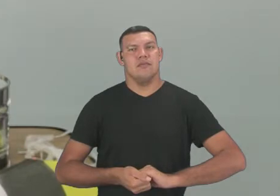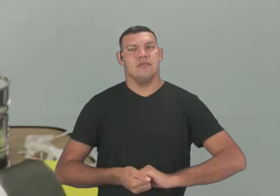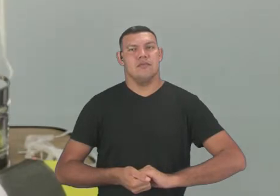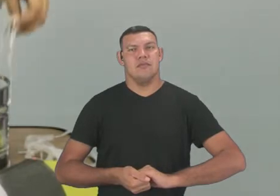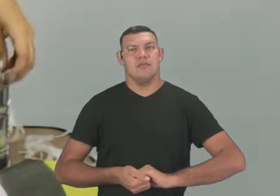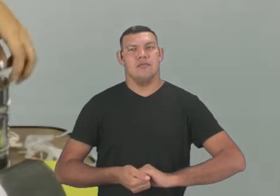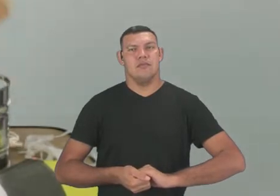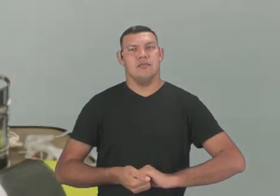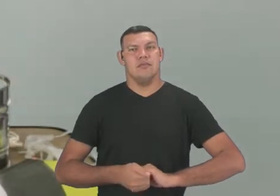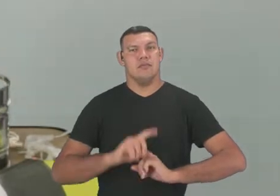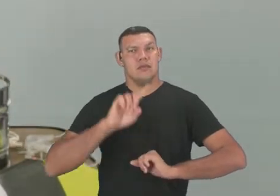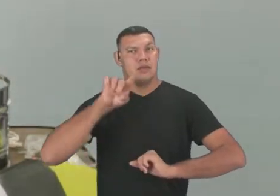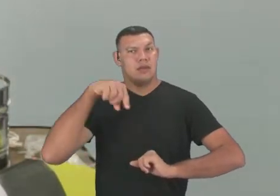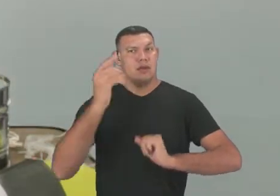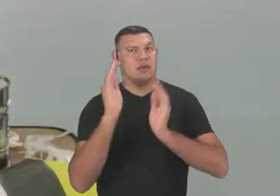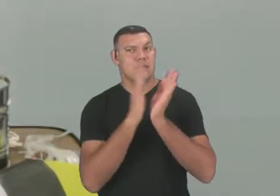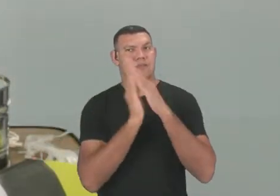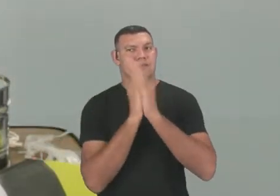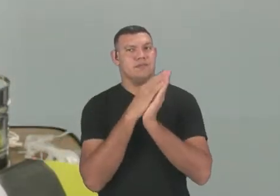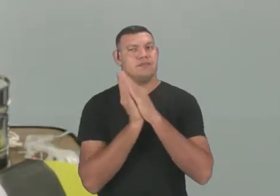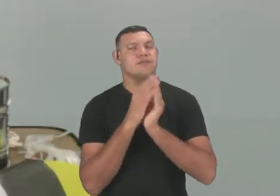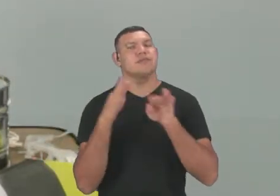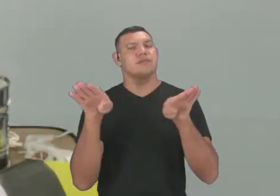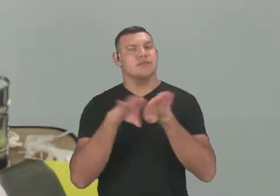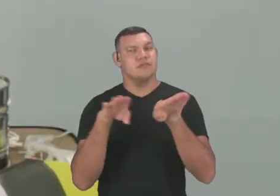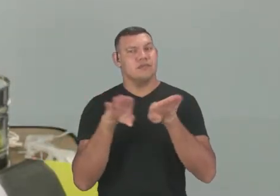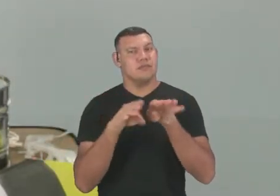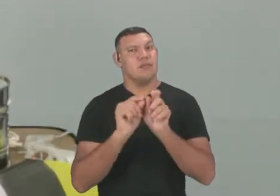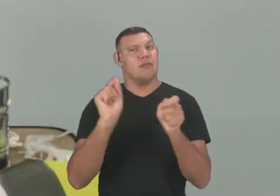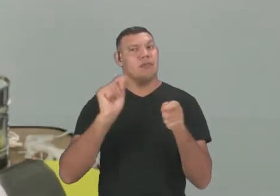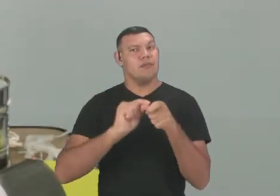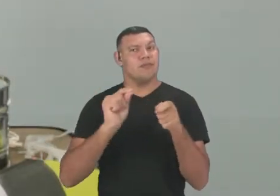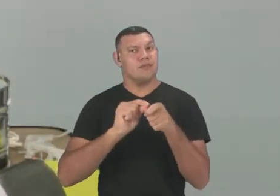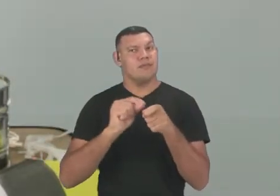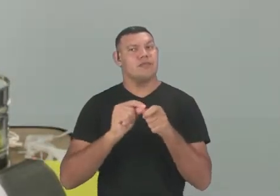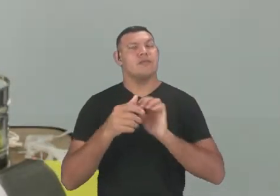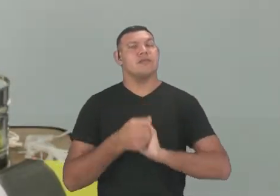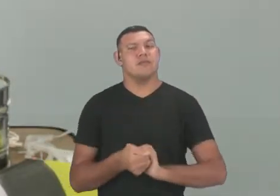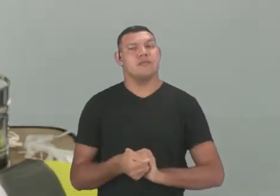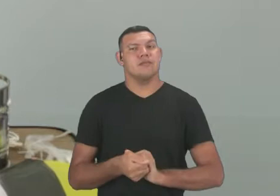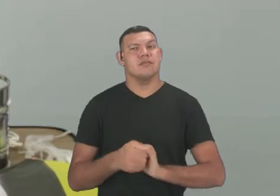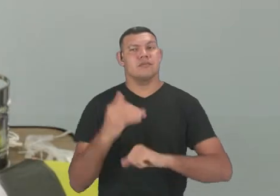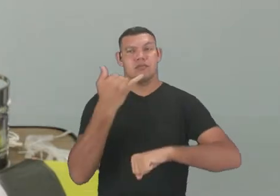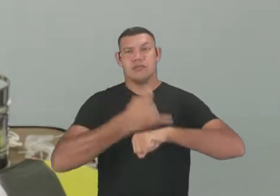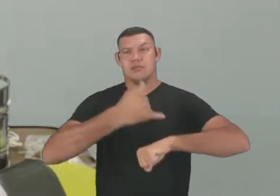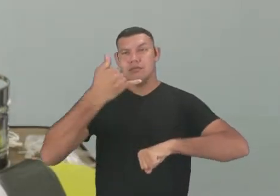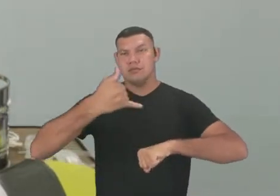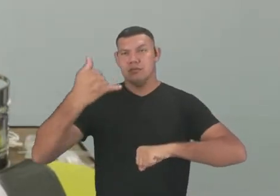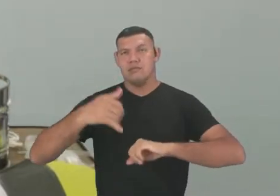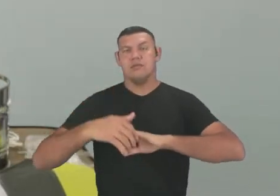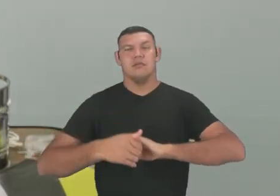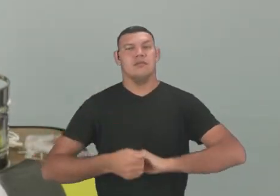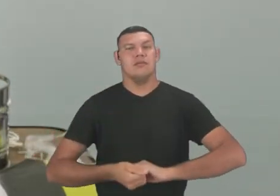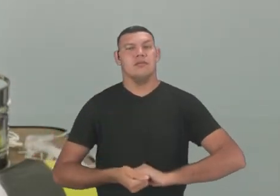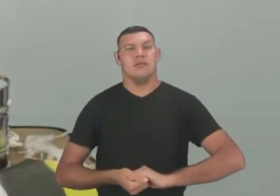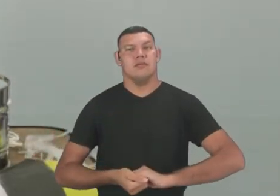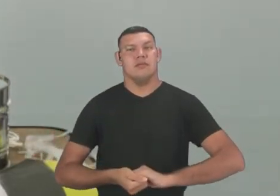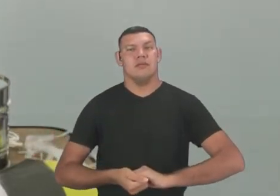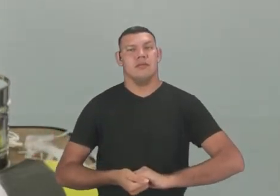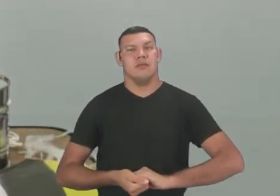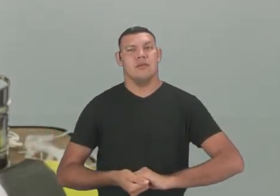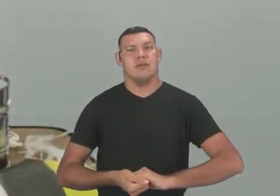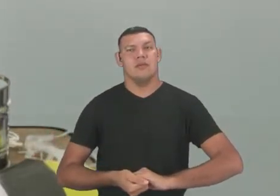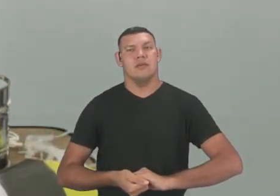Vamos para mais um brinquedo que também era fabricado a partir do metal. Era feito com